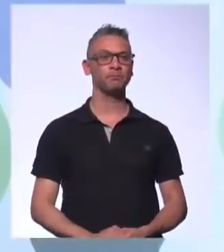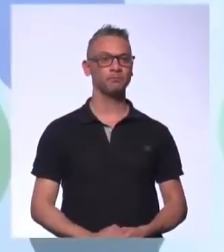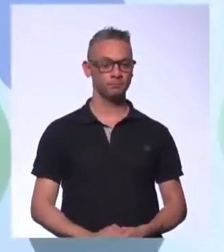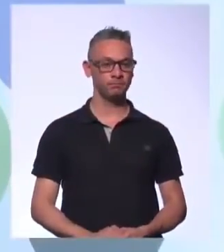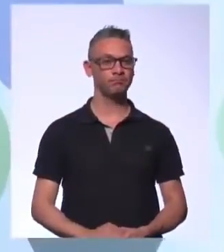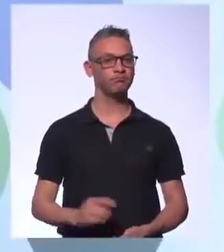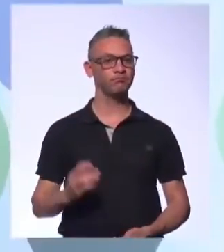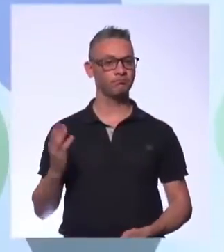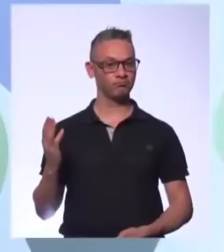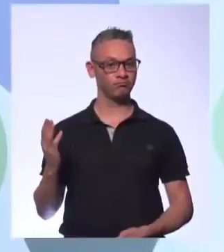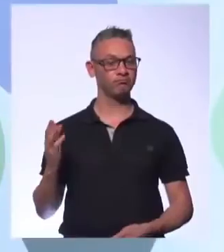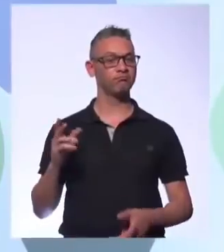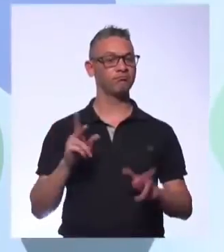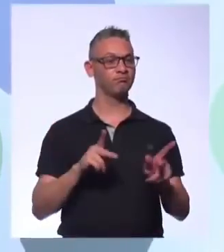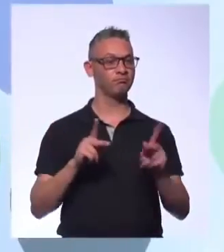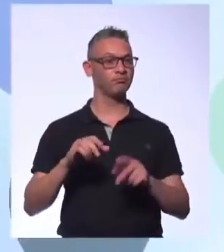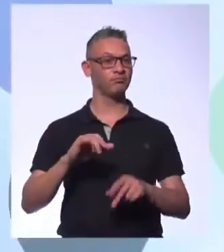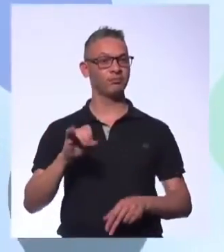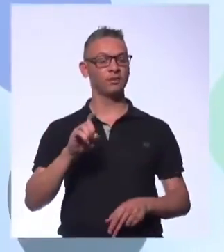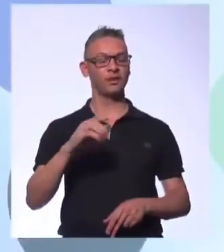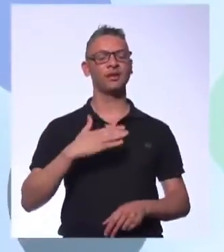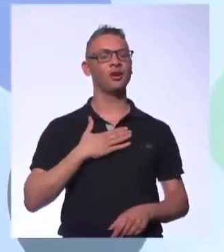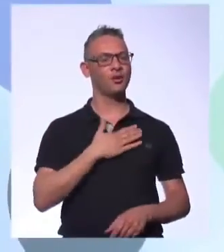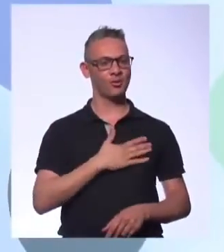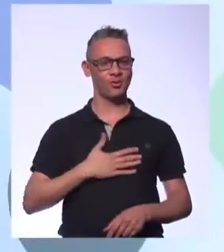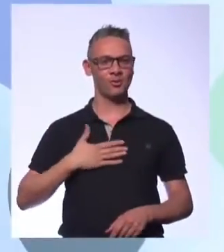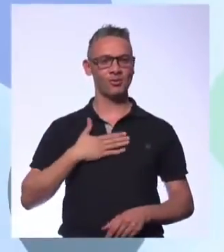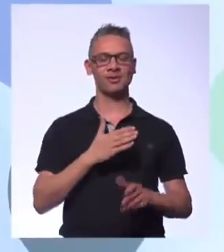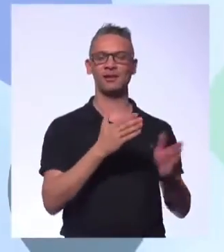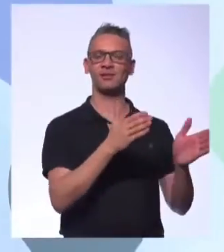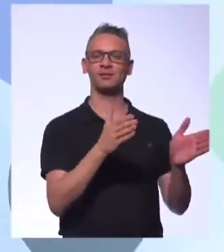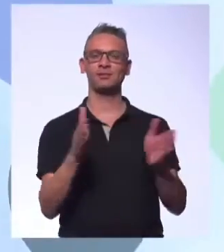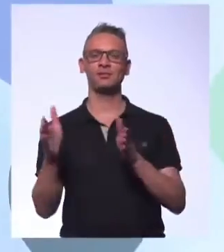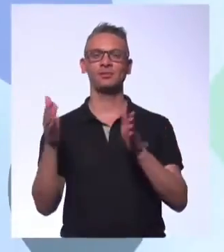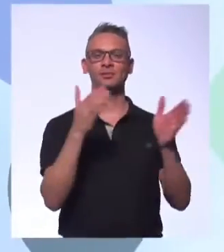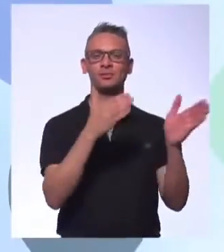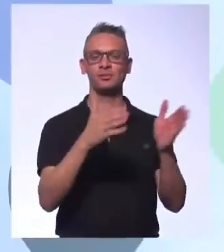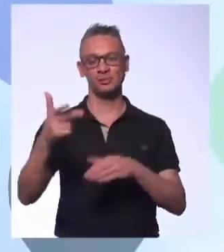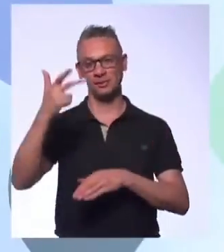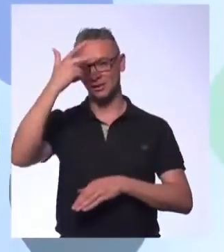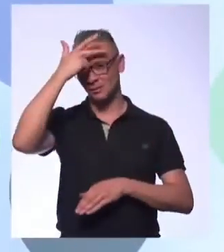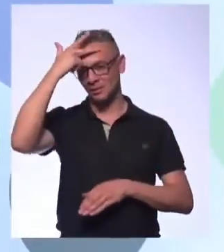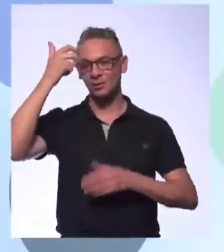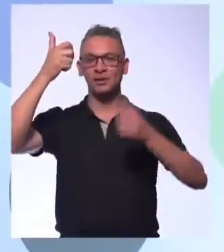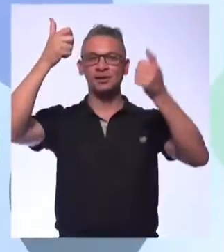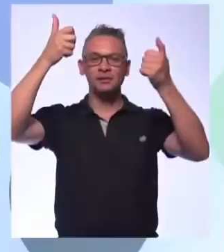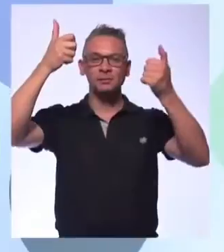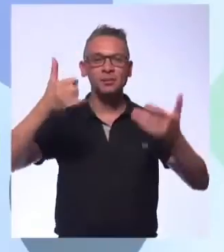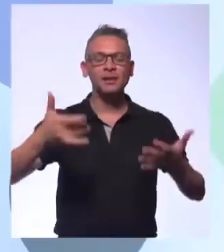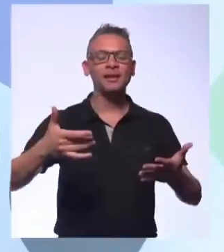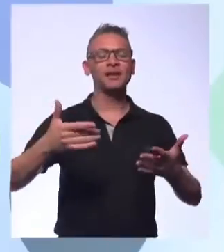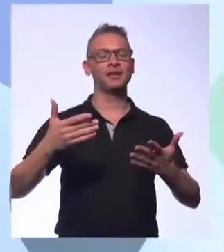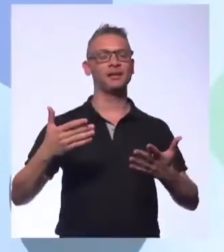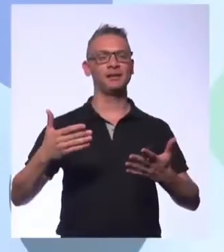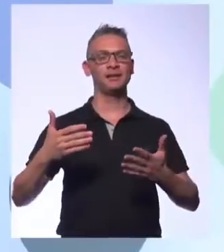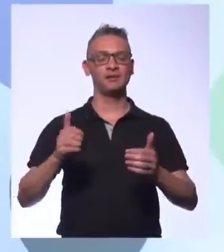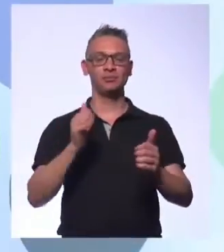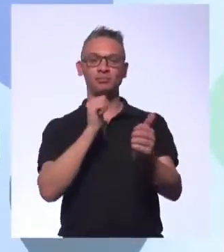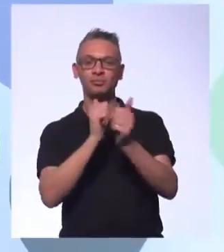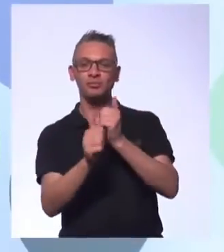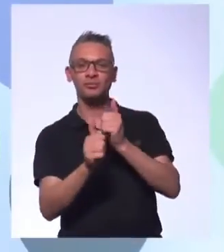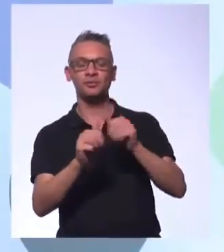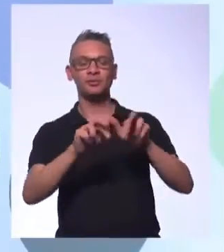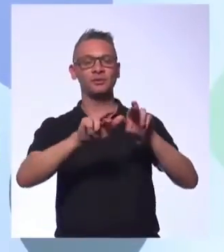Professor José, eu achei muito bacana, porque ao ver o pessoal falando sobre, na reportagem, falando sobre os jogadores,